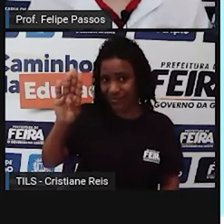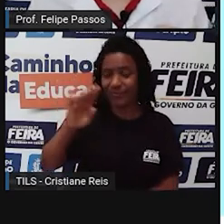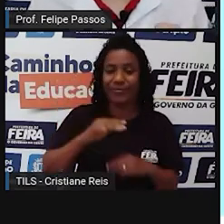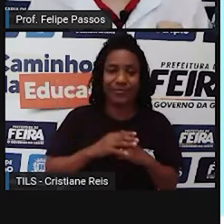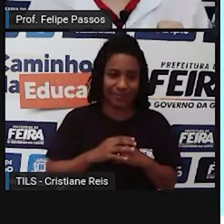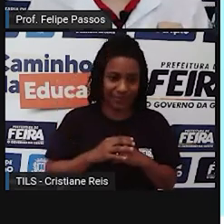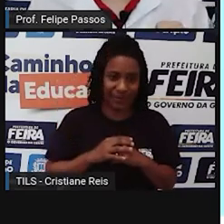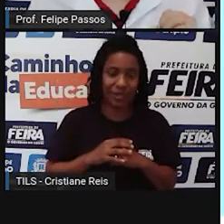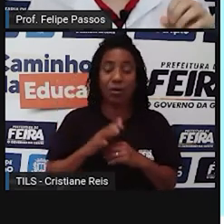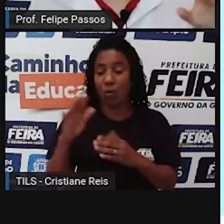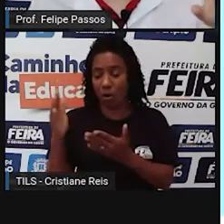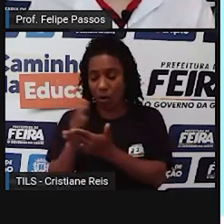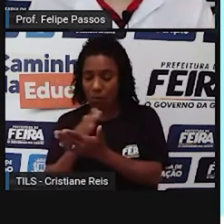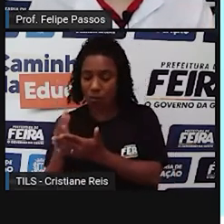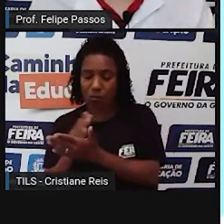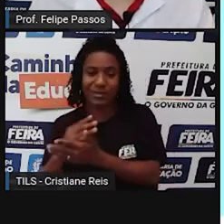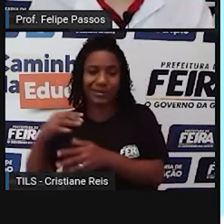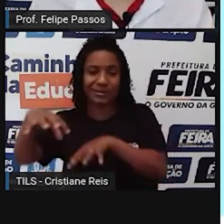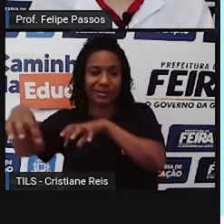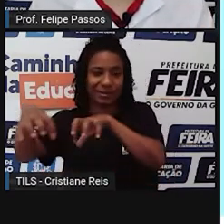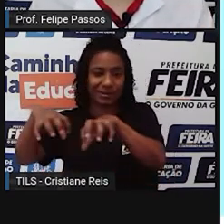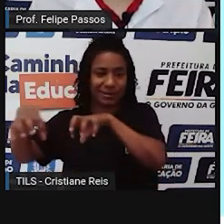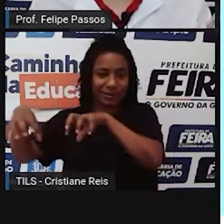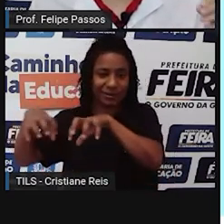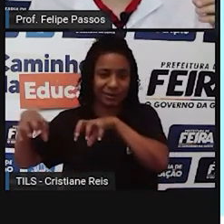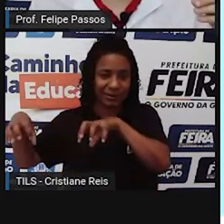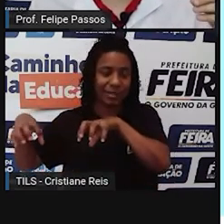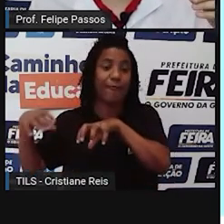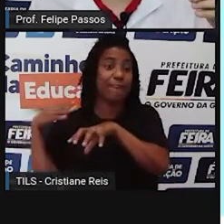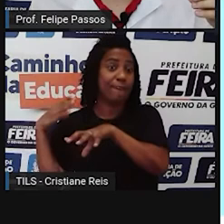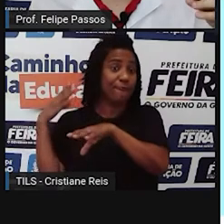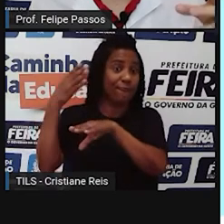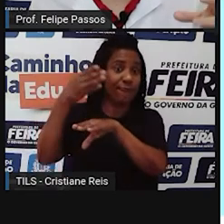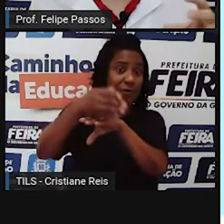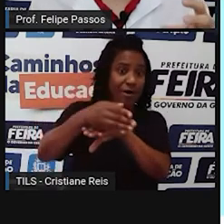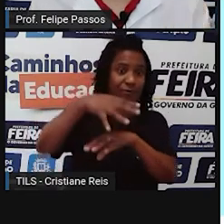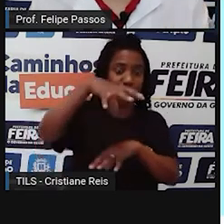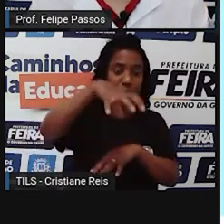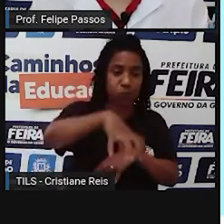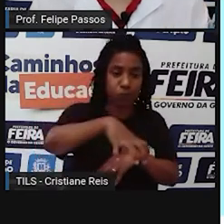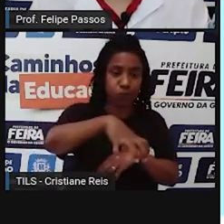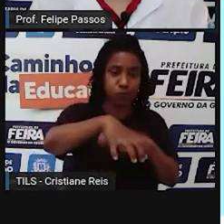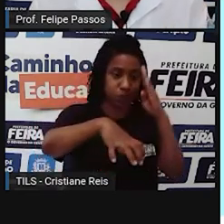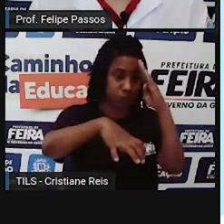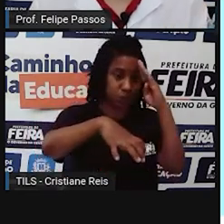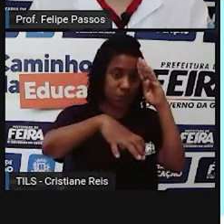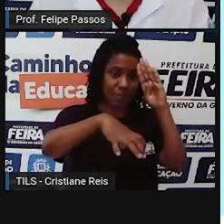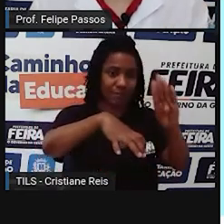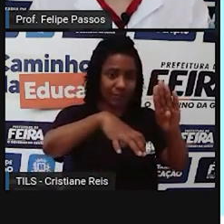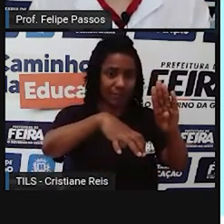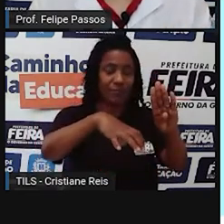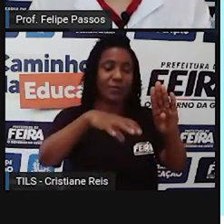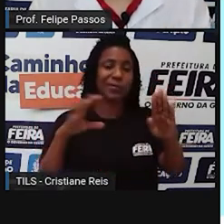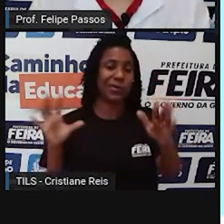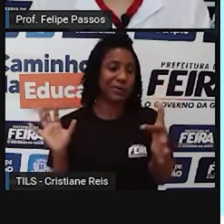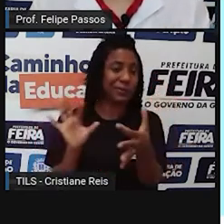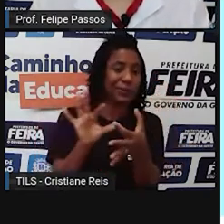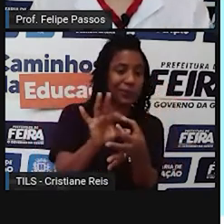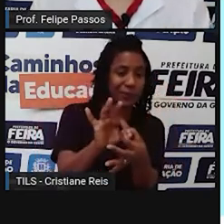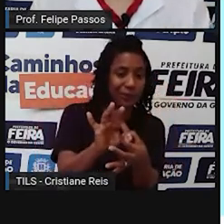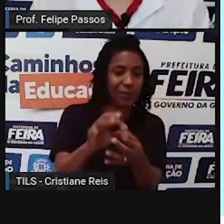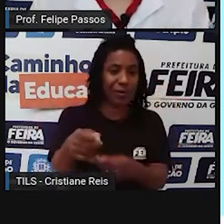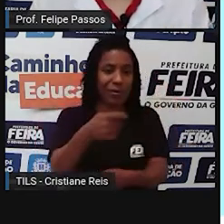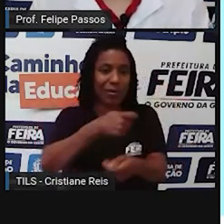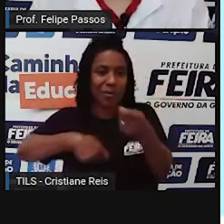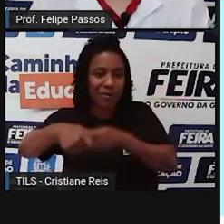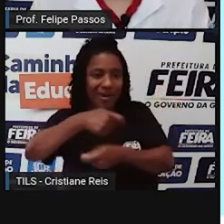recursos na metrópole. Elas vão... Elas têm uma ligação comercial, né, direta